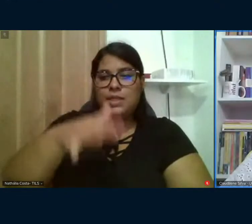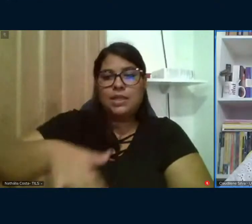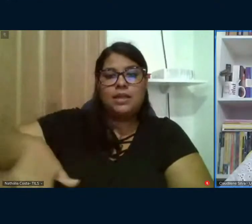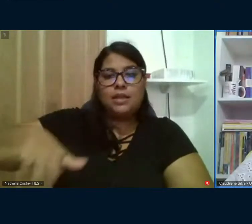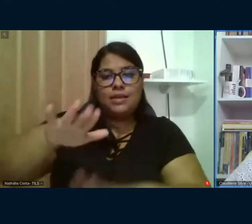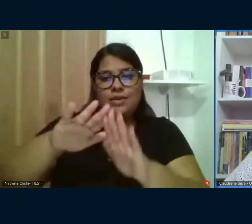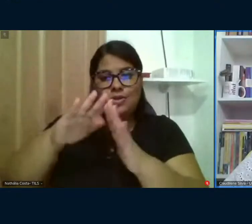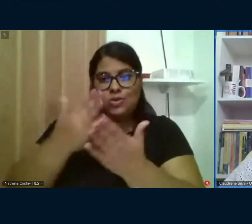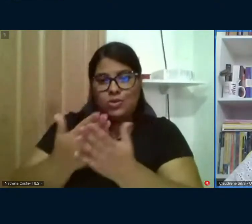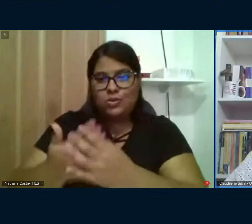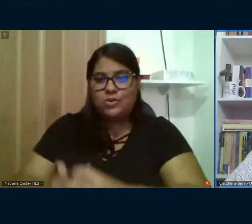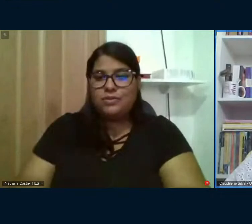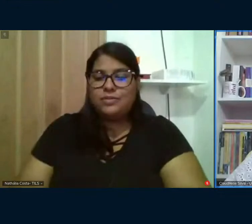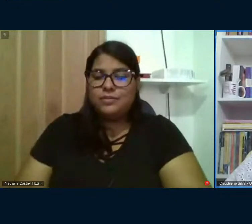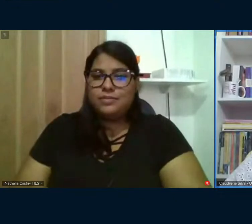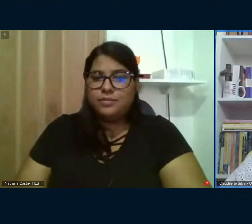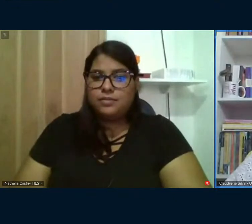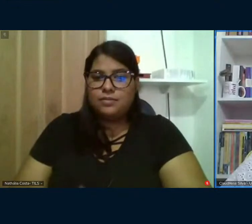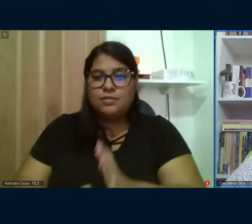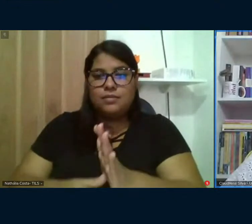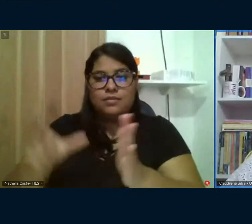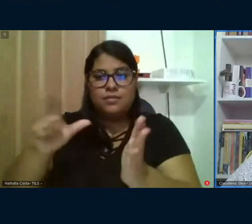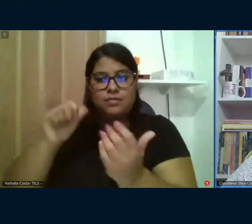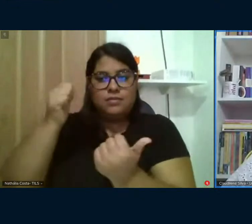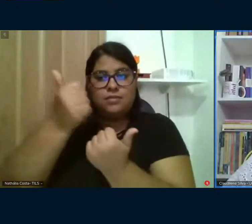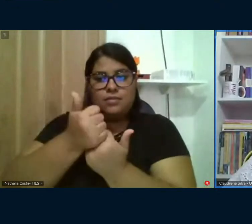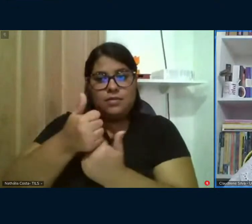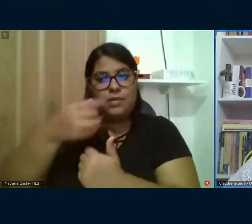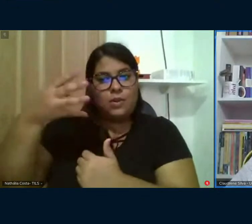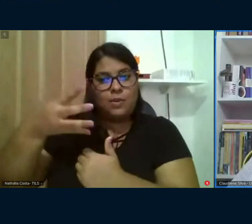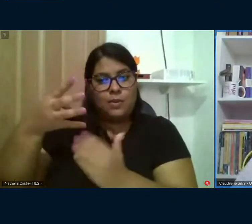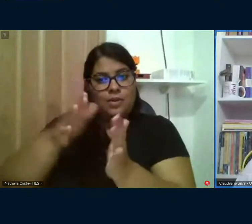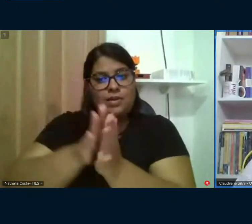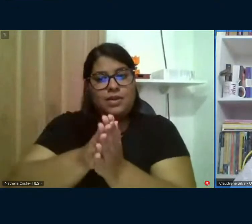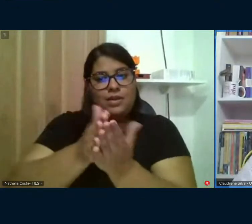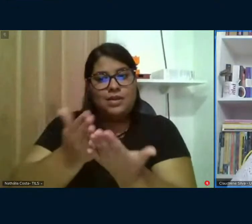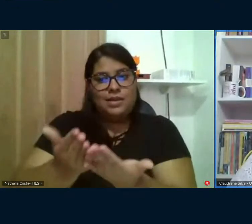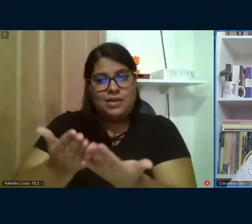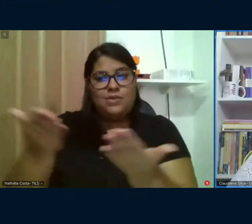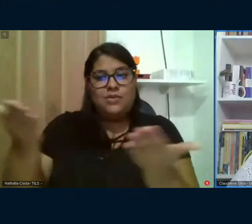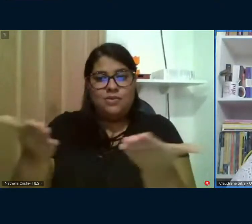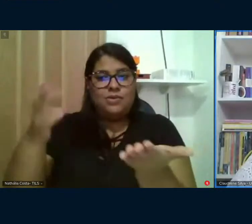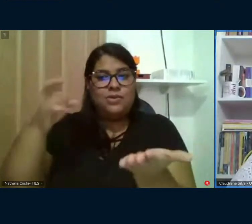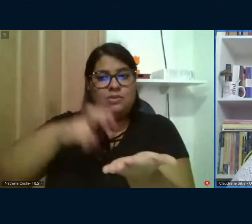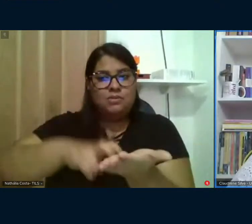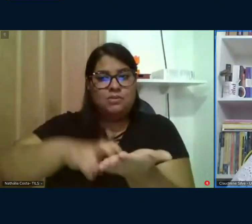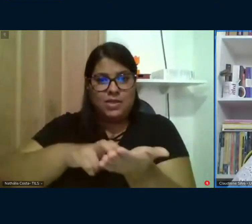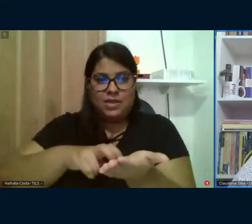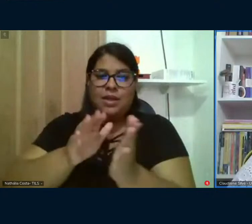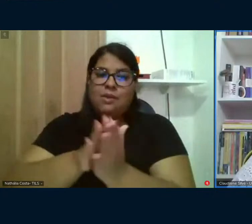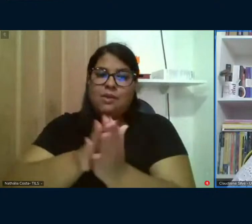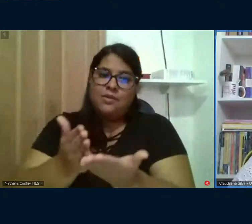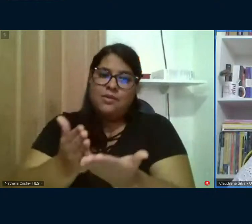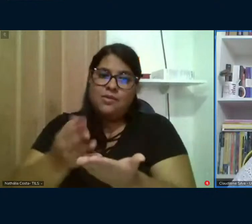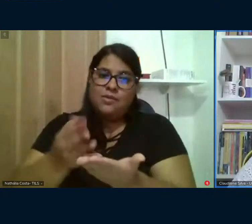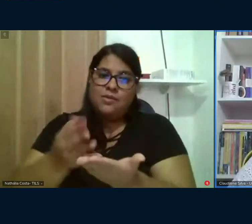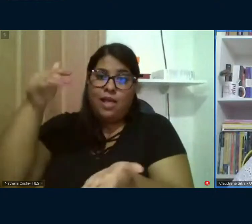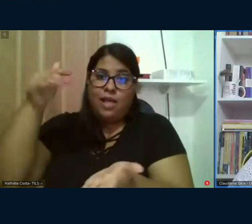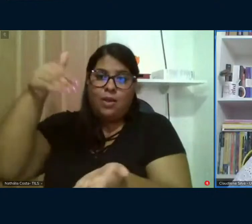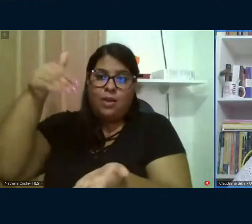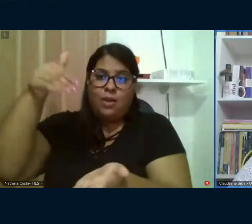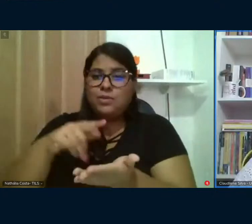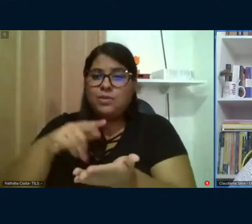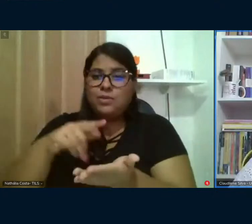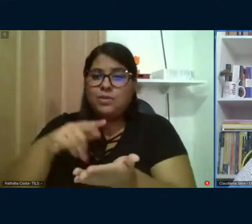da escola. Antes de passar para a quarta obra desta manhã e última, eu queria registrar e